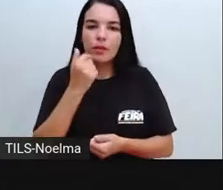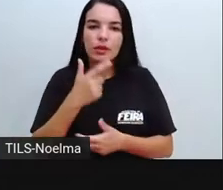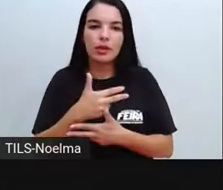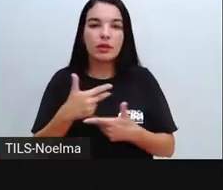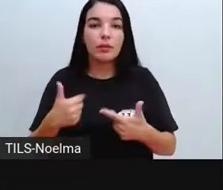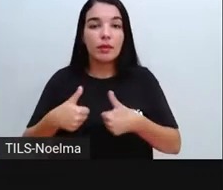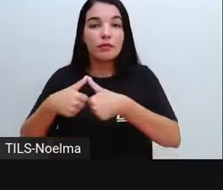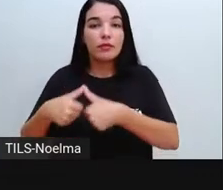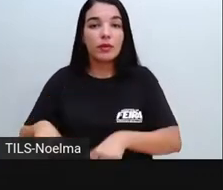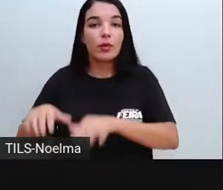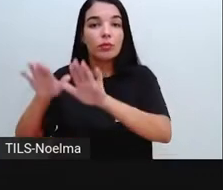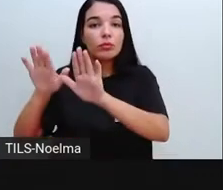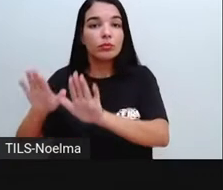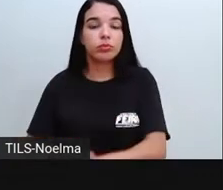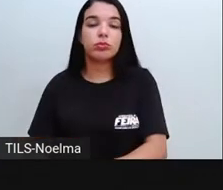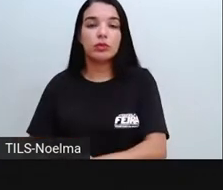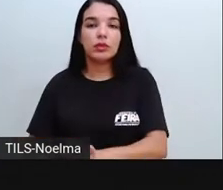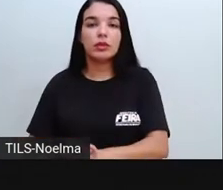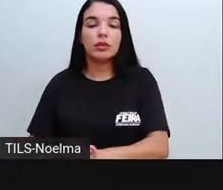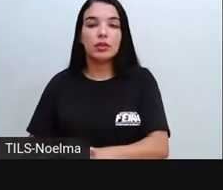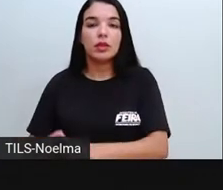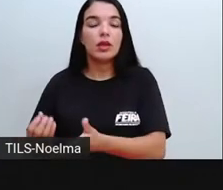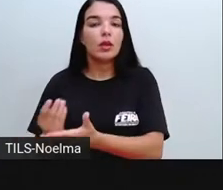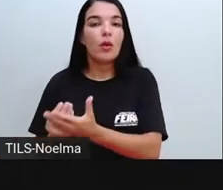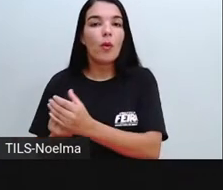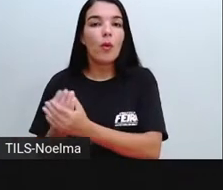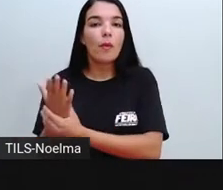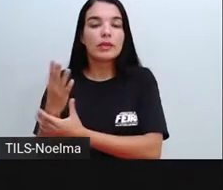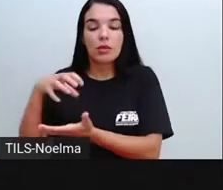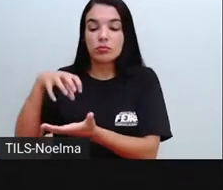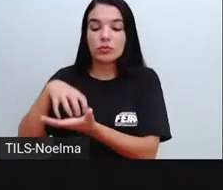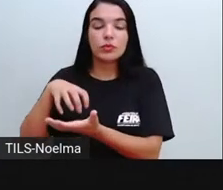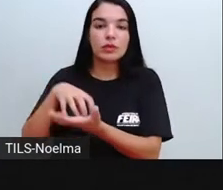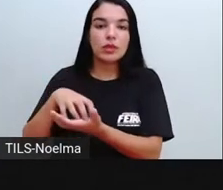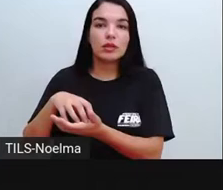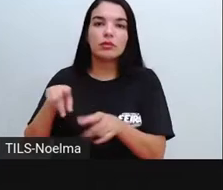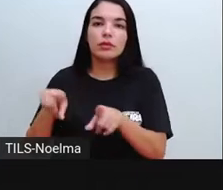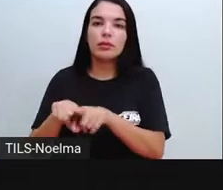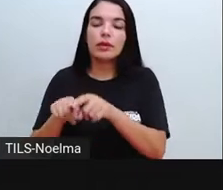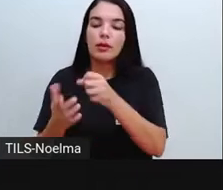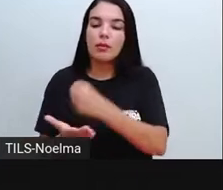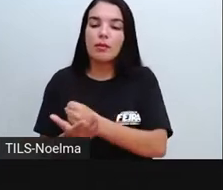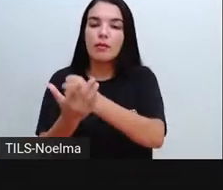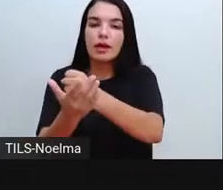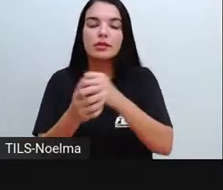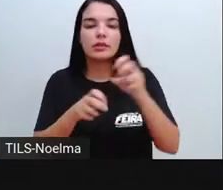único lugar e estabelecer uma vida baseada na agricultura.